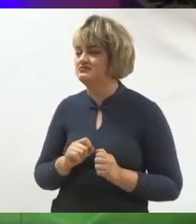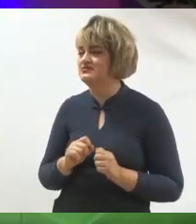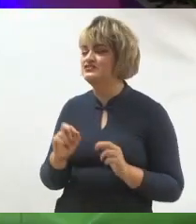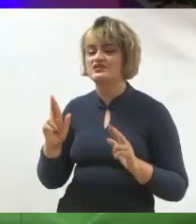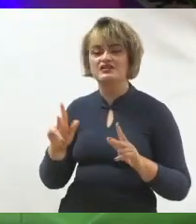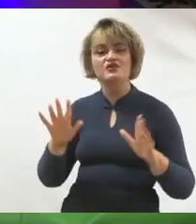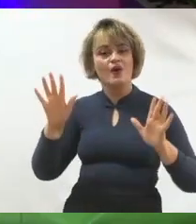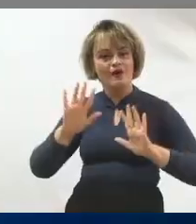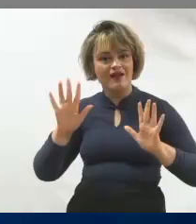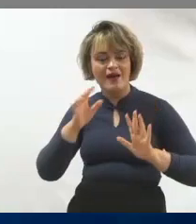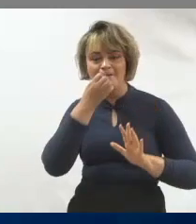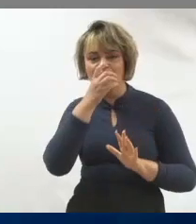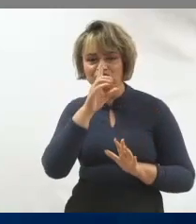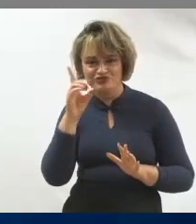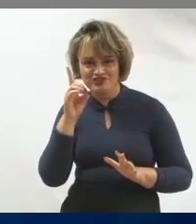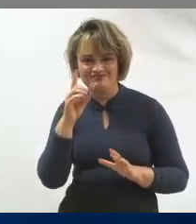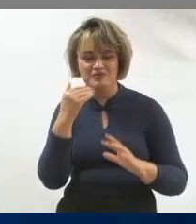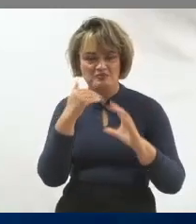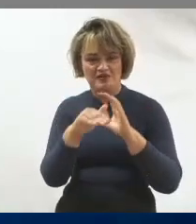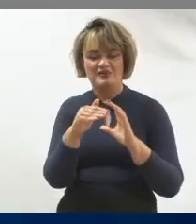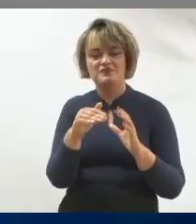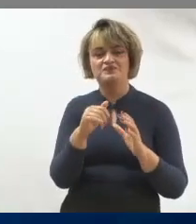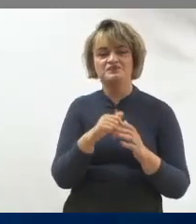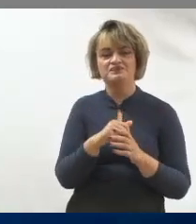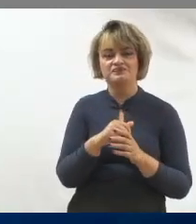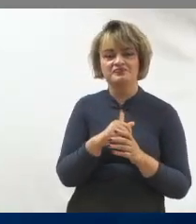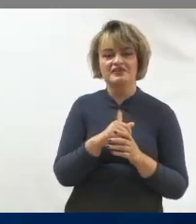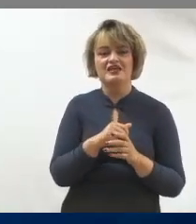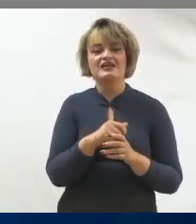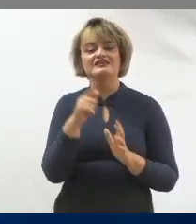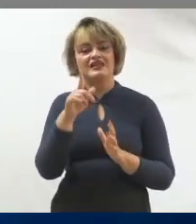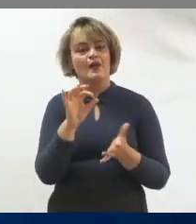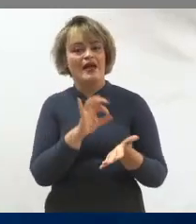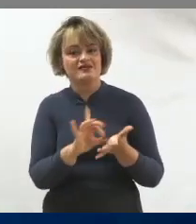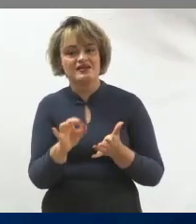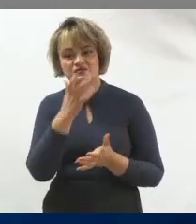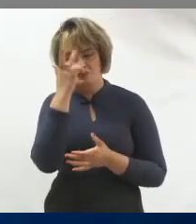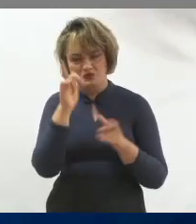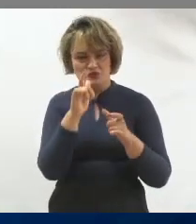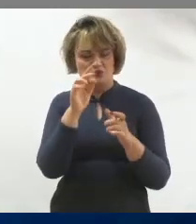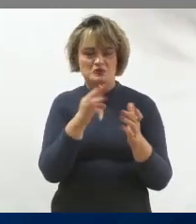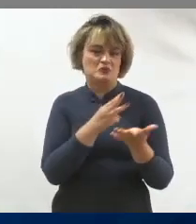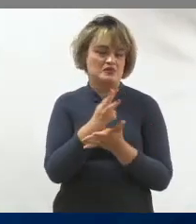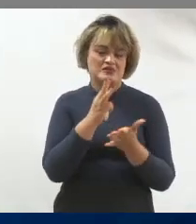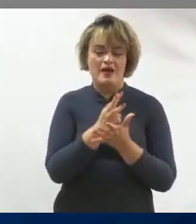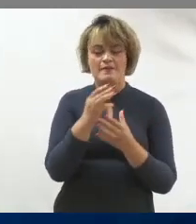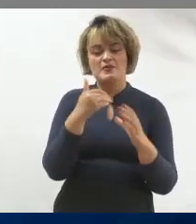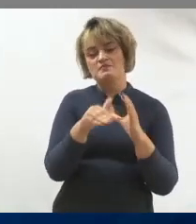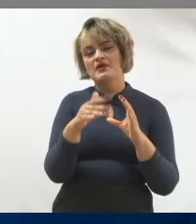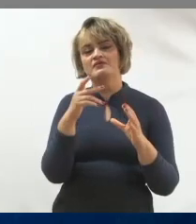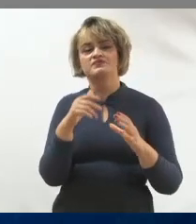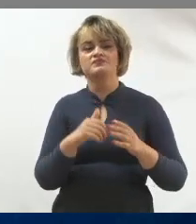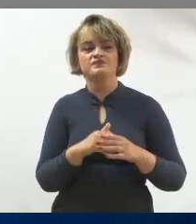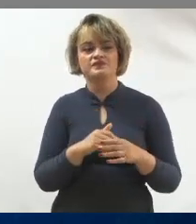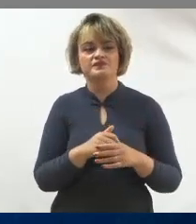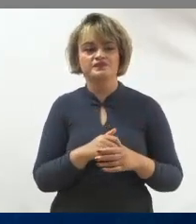bom dia, fulano, tudo bem? Um e-mail, por exemplo. Você pegou lá um cadastro das pessoas no WhatsApp, no e-mail, e mandou um e-mail.